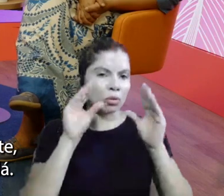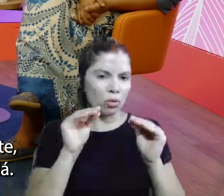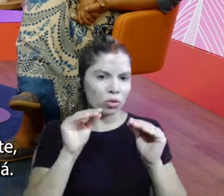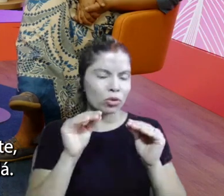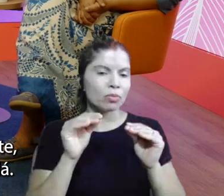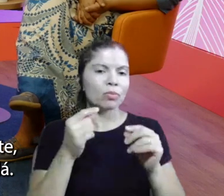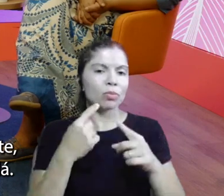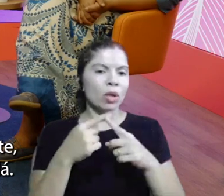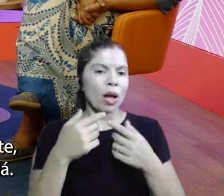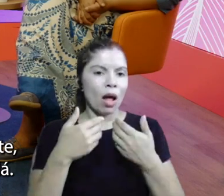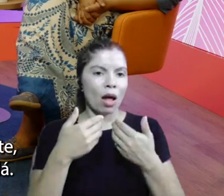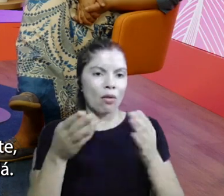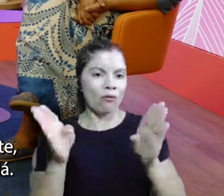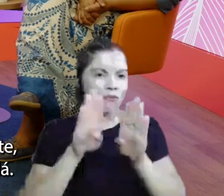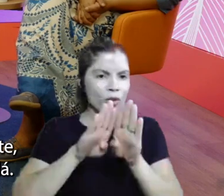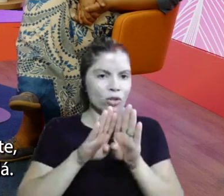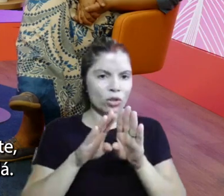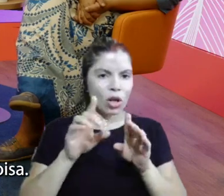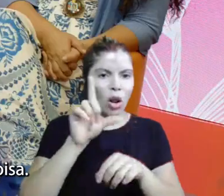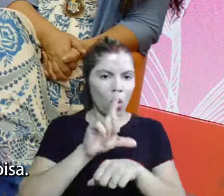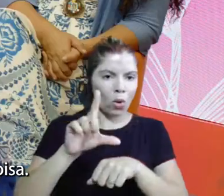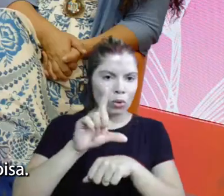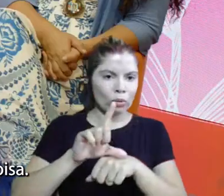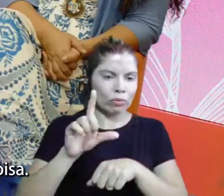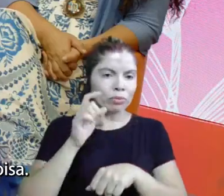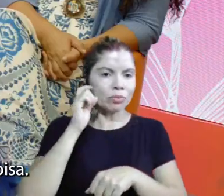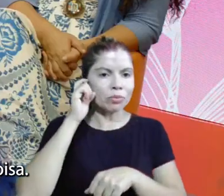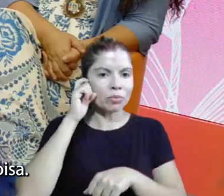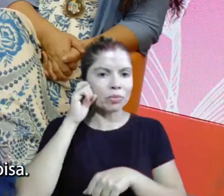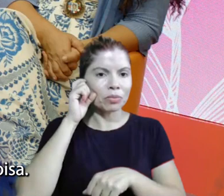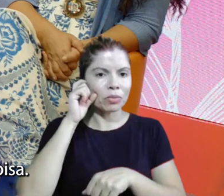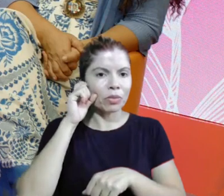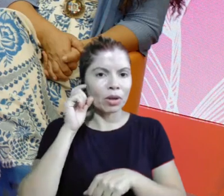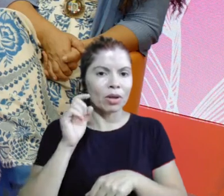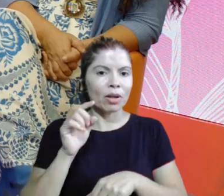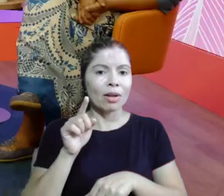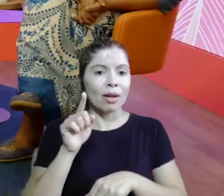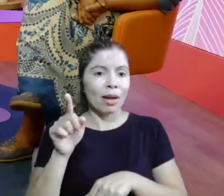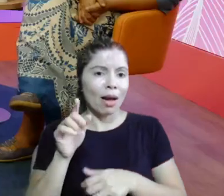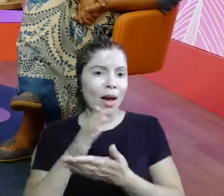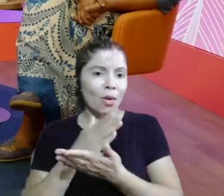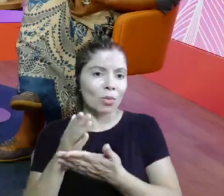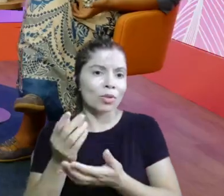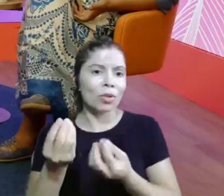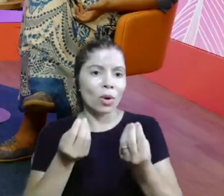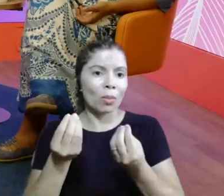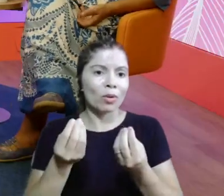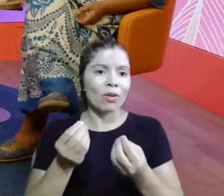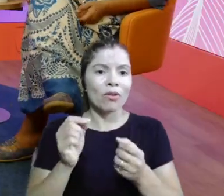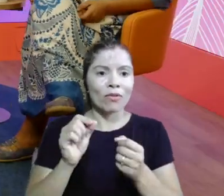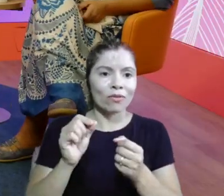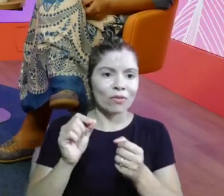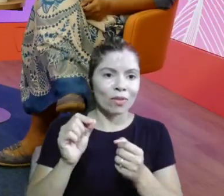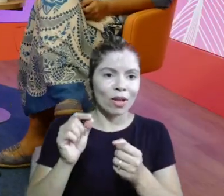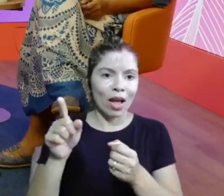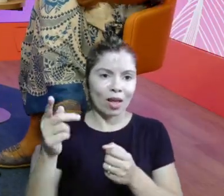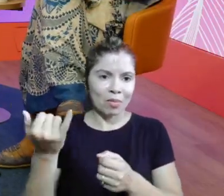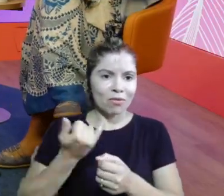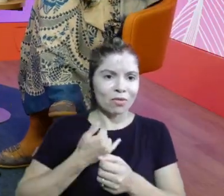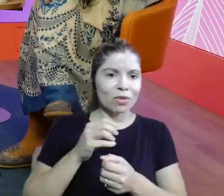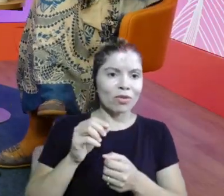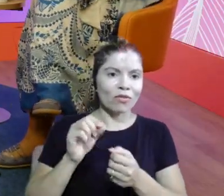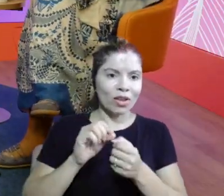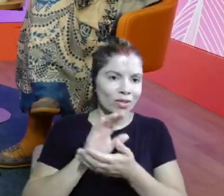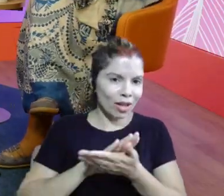numa segunda-feira à noite que eu não abro a loja e eu vou pra lá. Que era pra estar assistindo alguma coisa. Falou que não fazia. mas não faz.